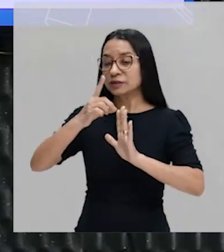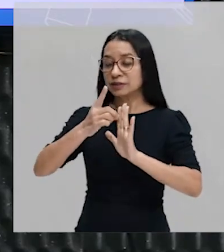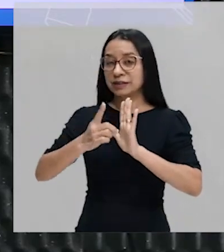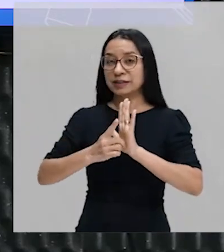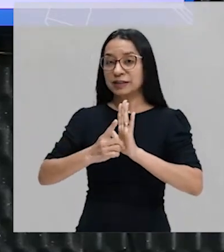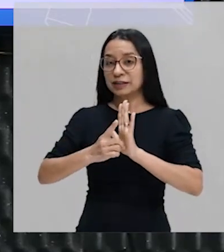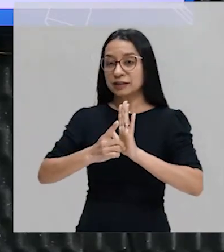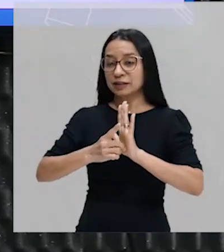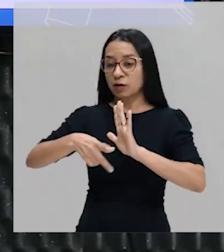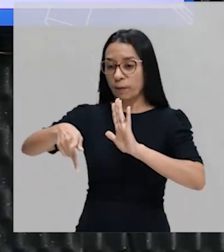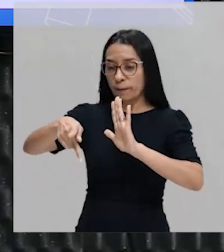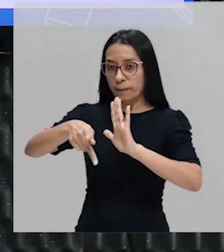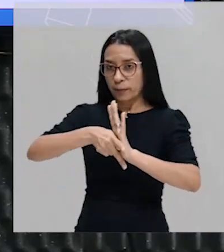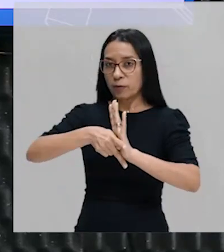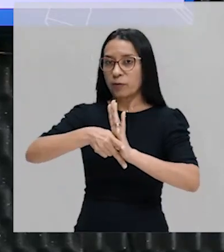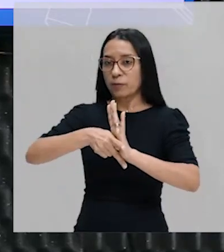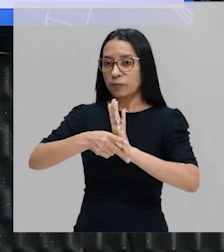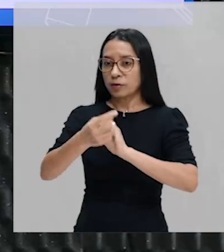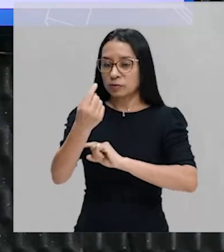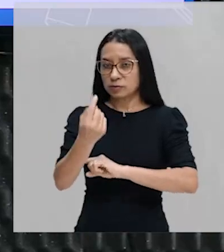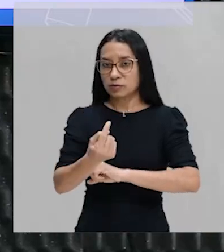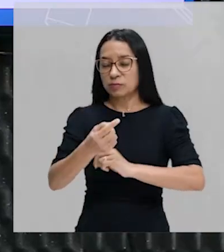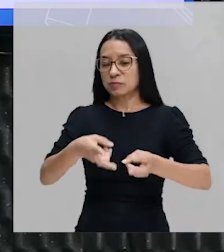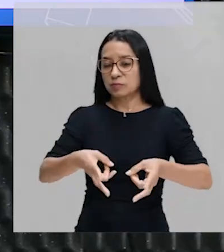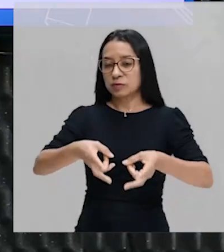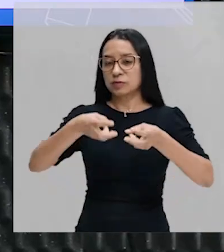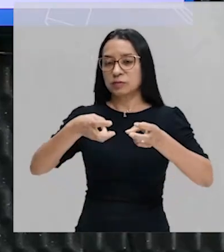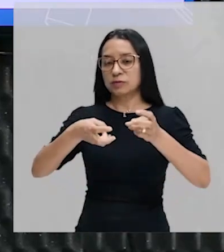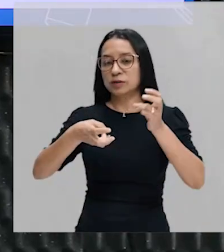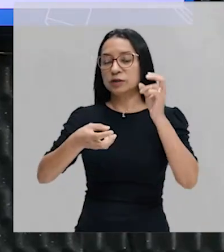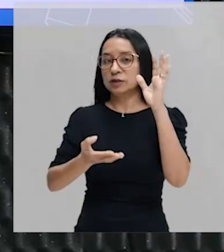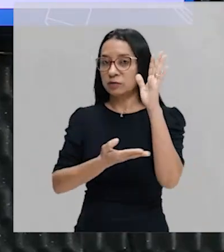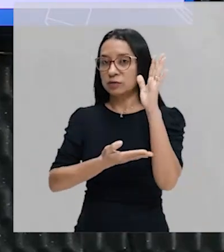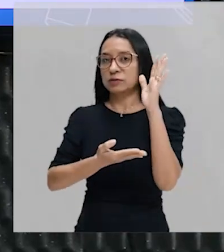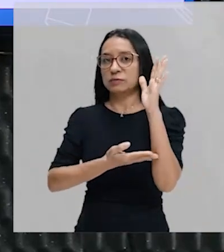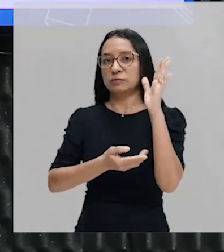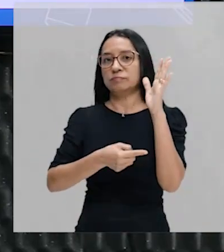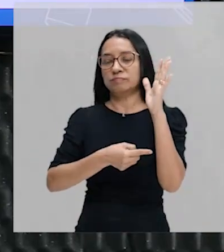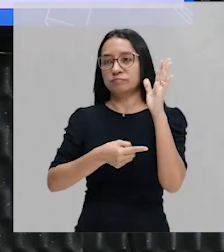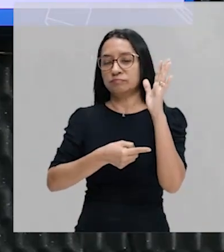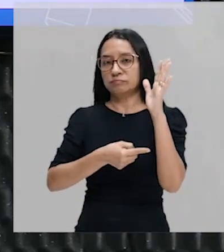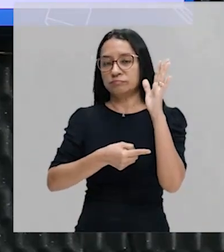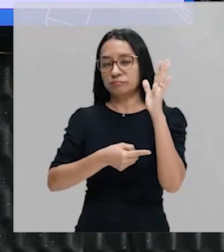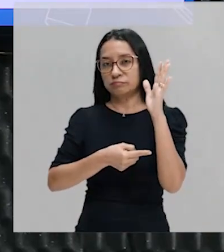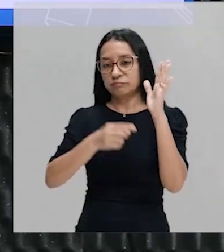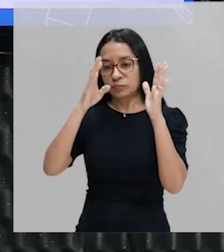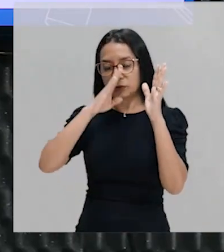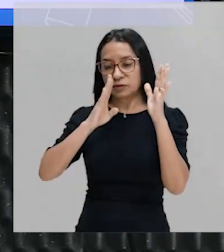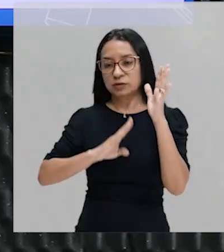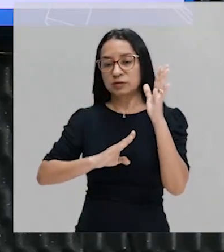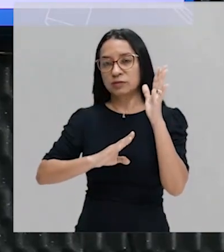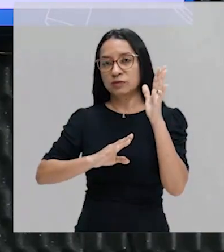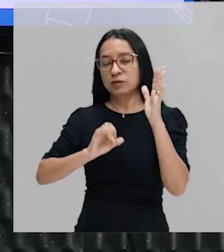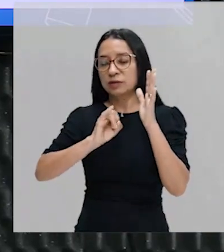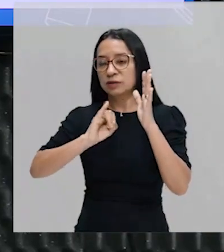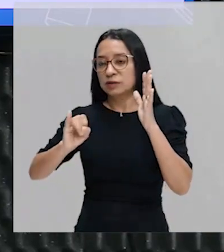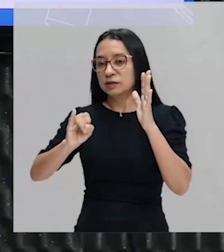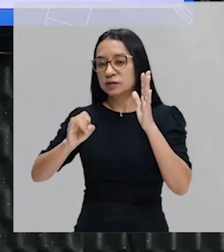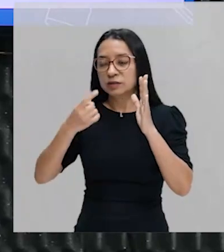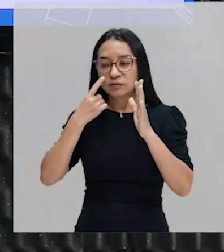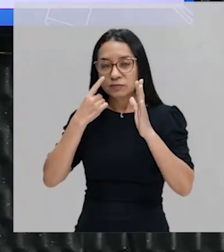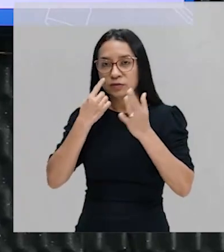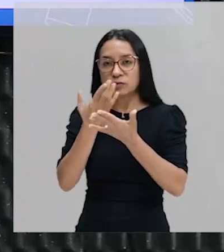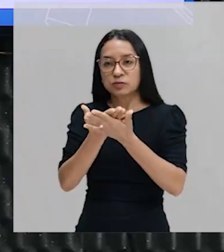monopólio real da exploração no pau-Brasil. Se nós pegarmos o período da colonização,